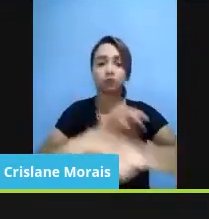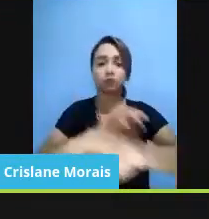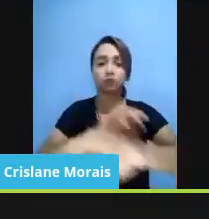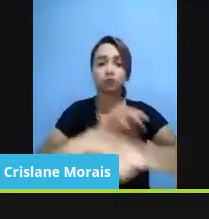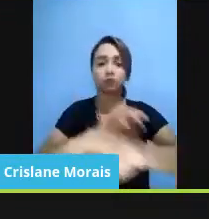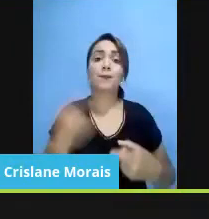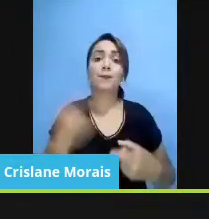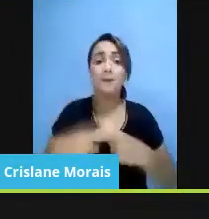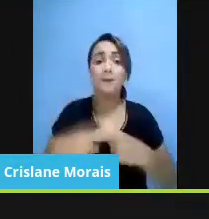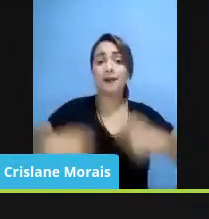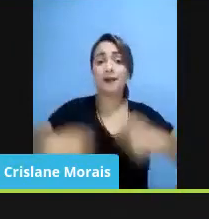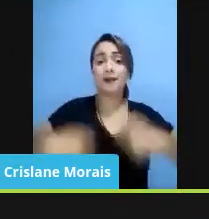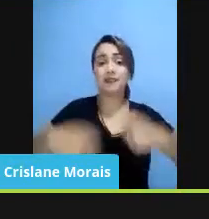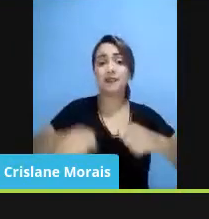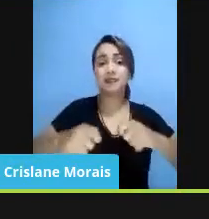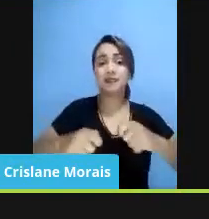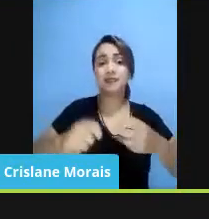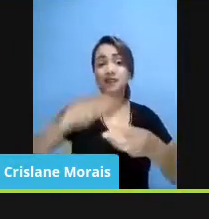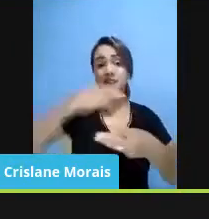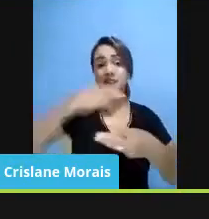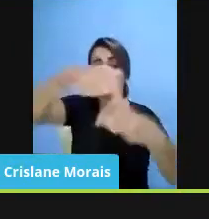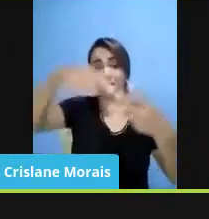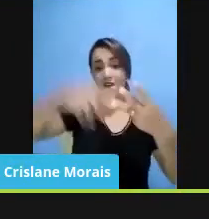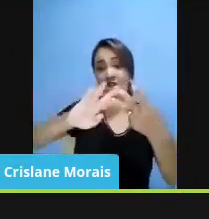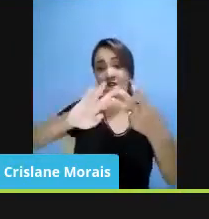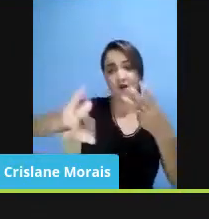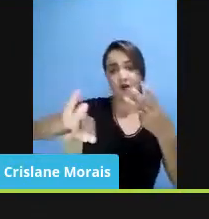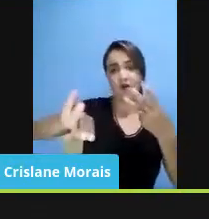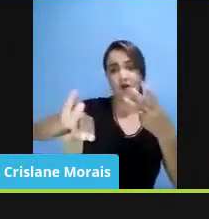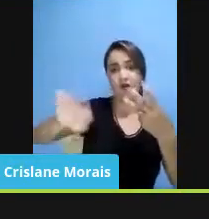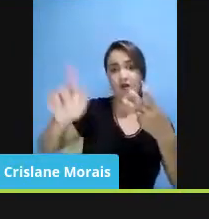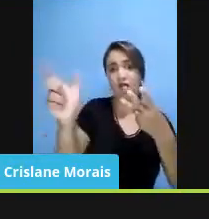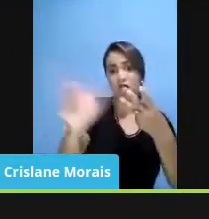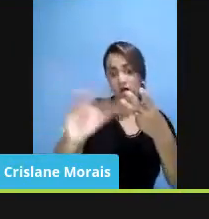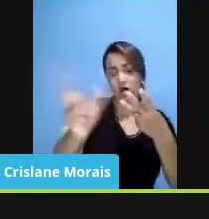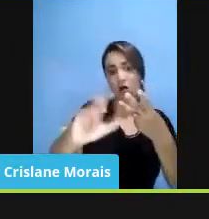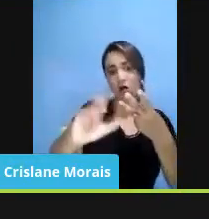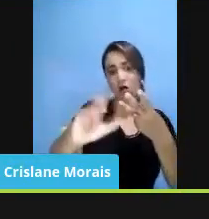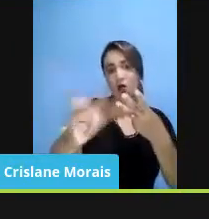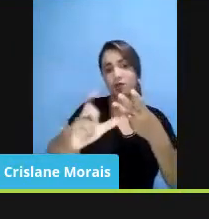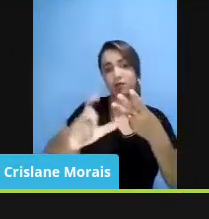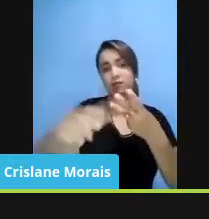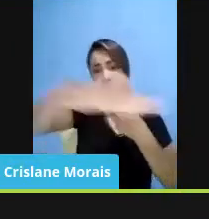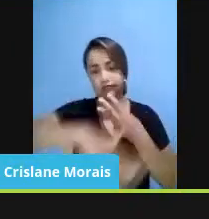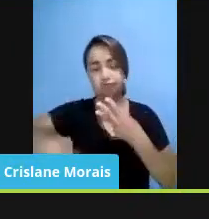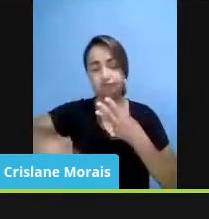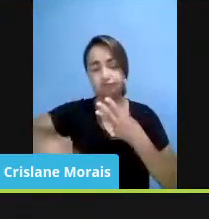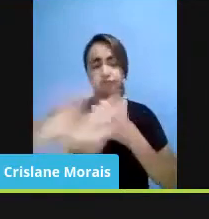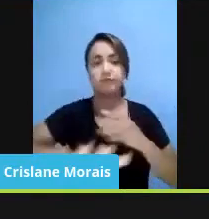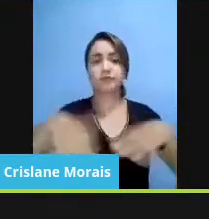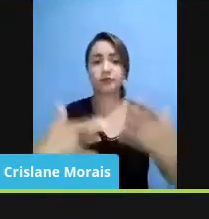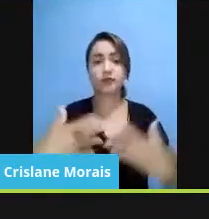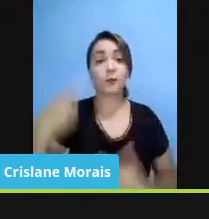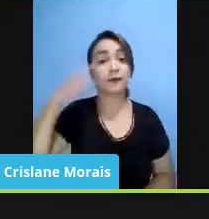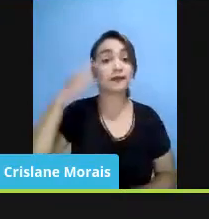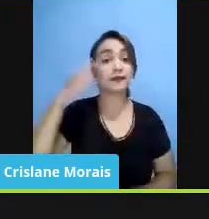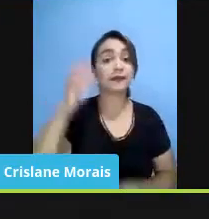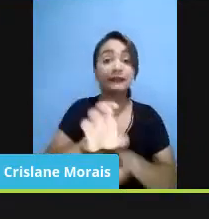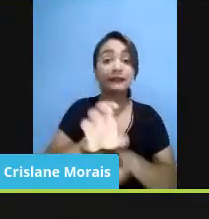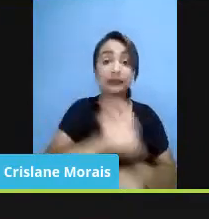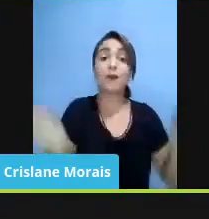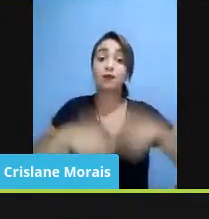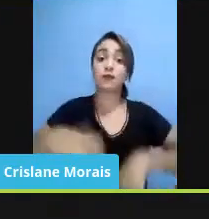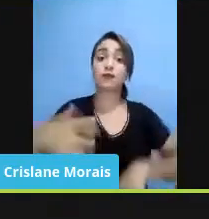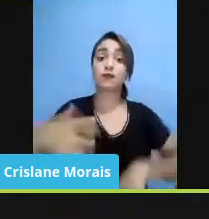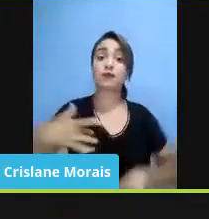fora da lógica do mercado. Isso é uma questão de Estado, né? E permite, tanto na saúde, quanto na educação,